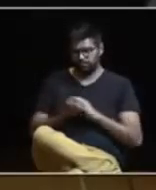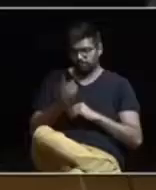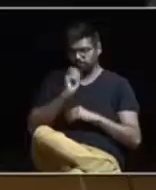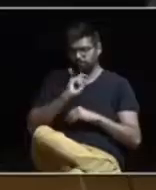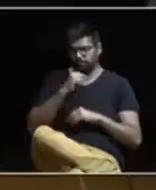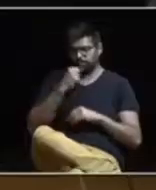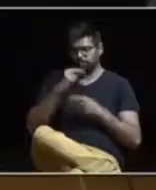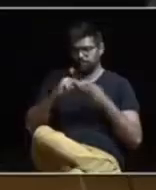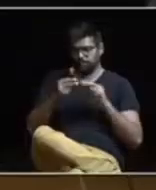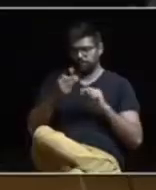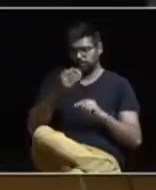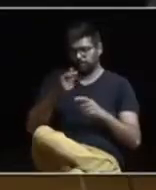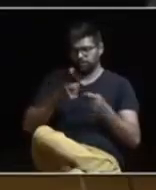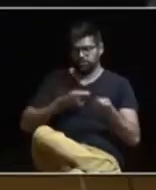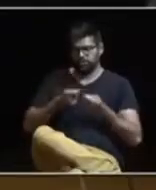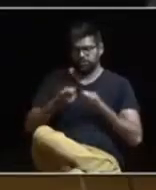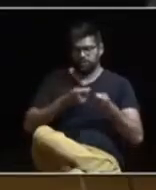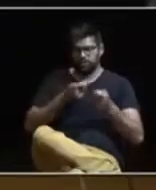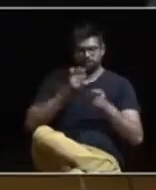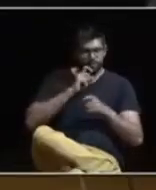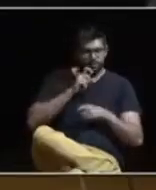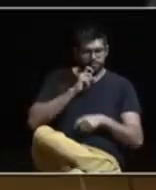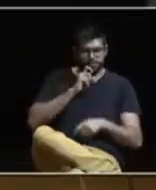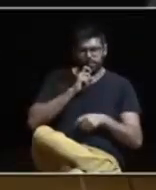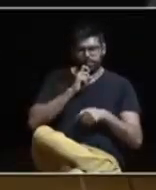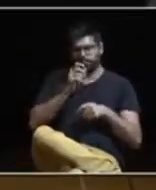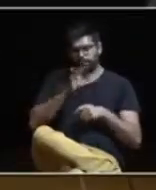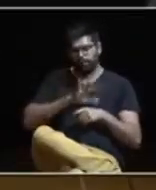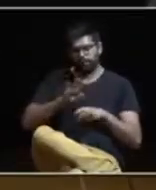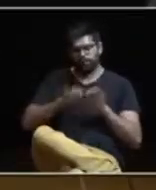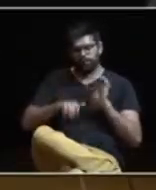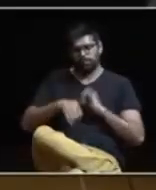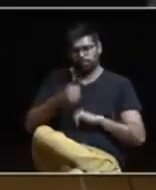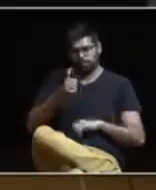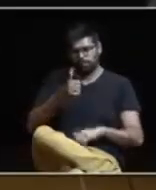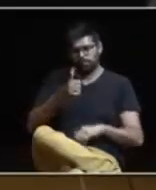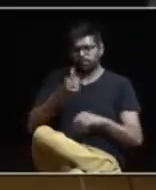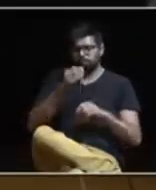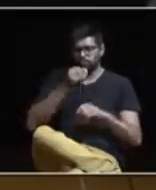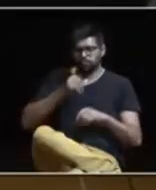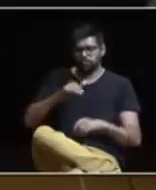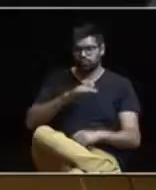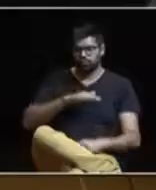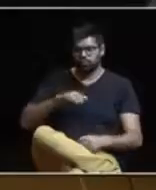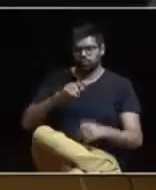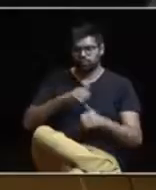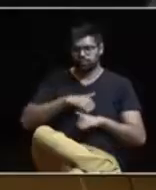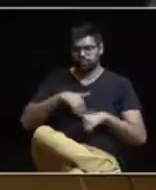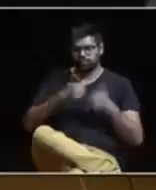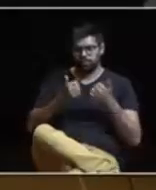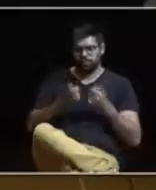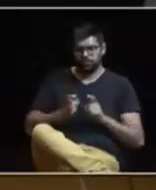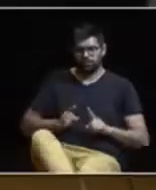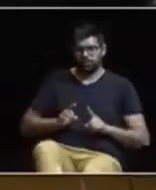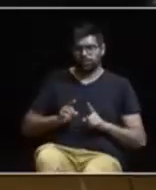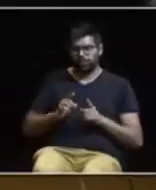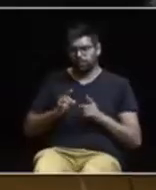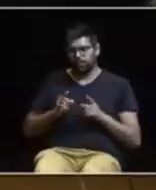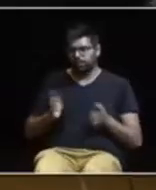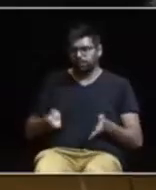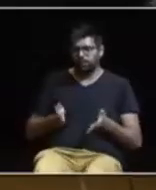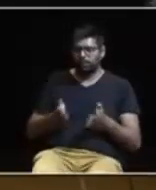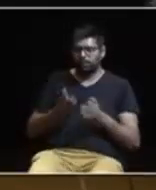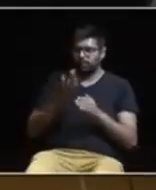afirmar que a Câmara não tem gerido e preservado devidamente o solo da cidade e tem mesmo promovido a